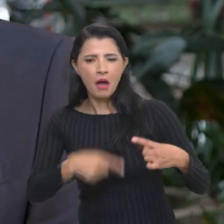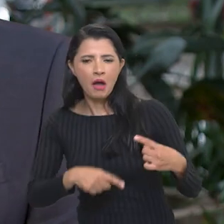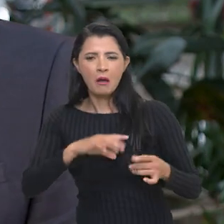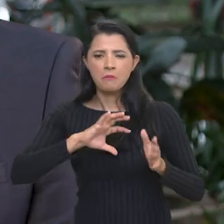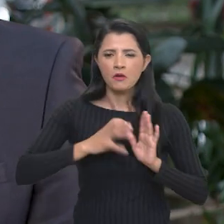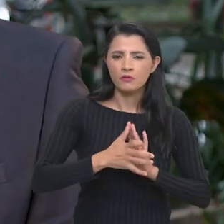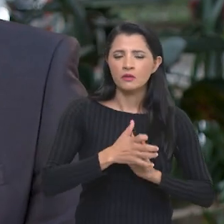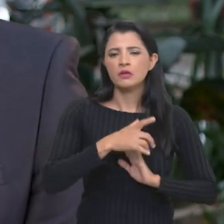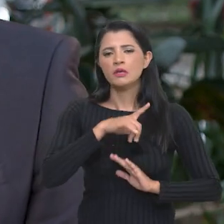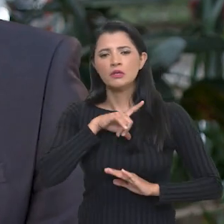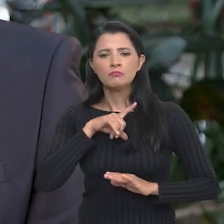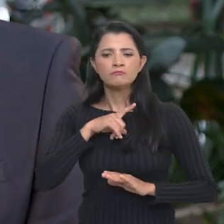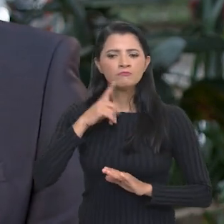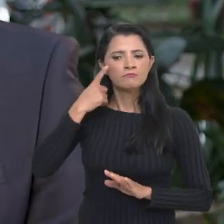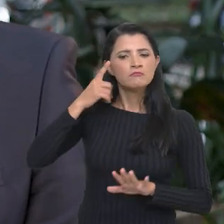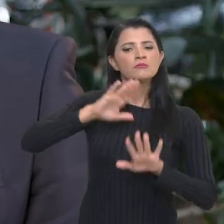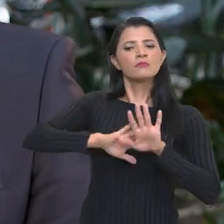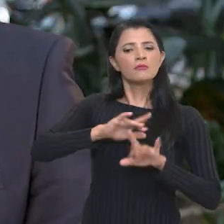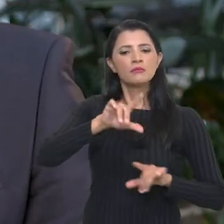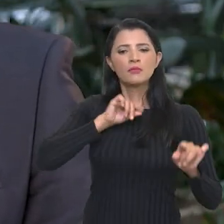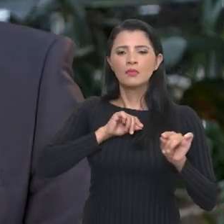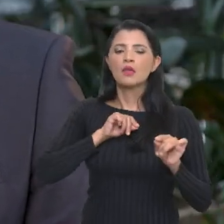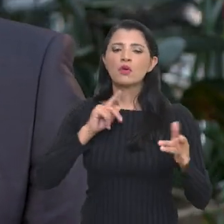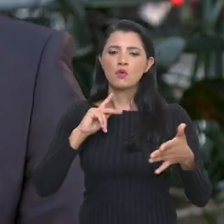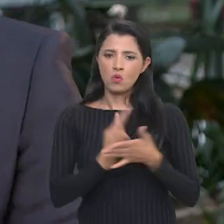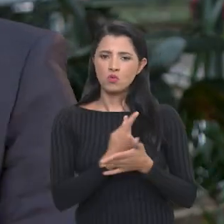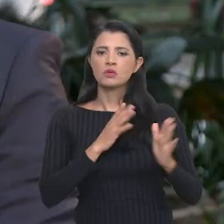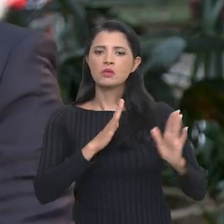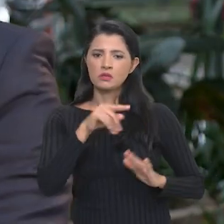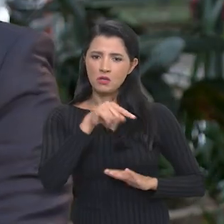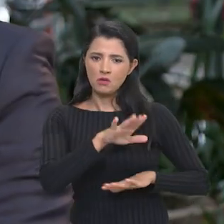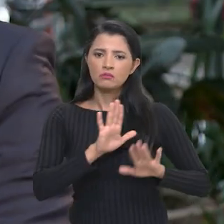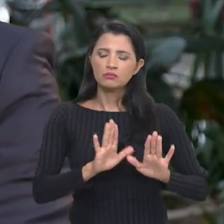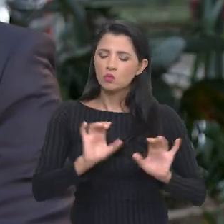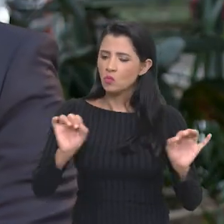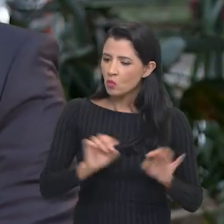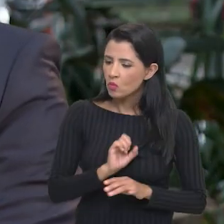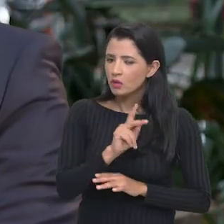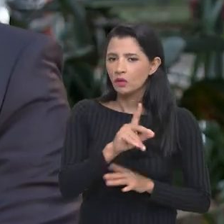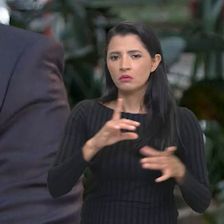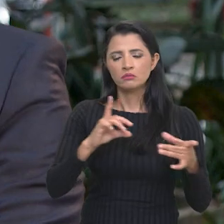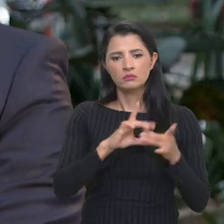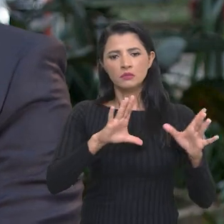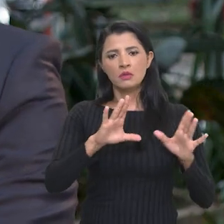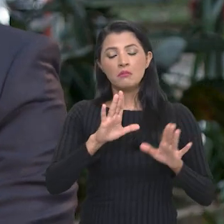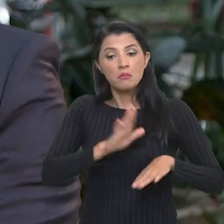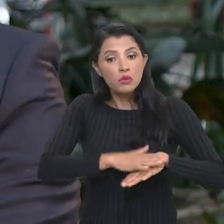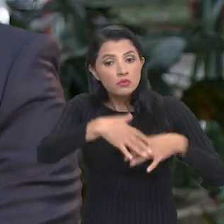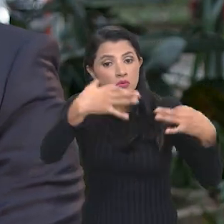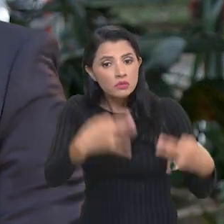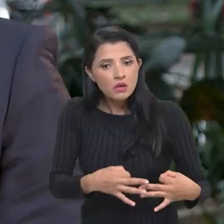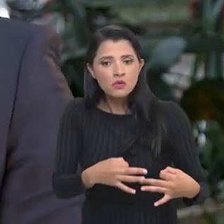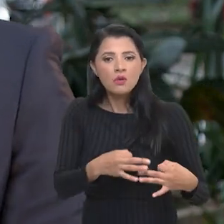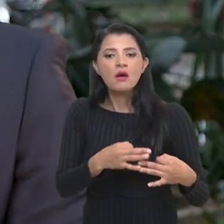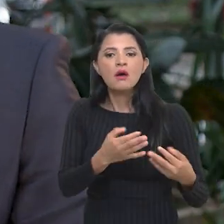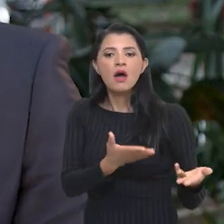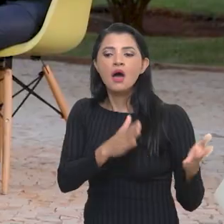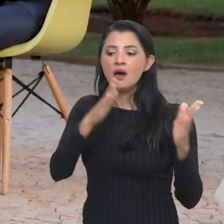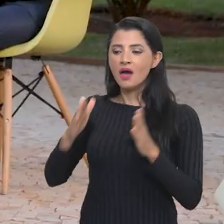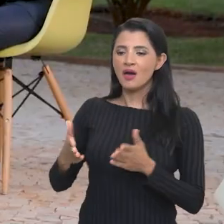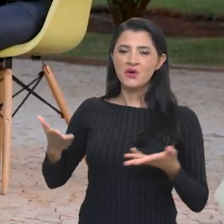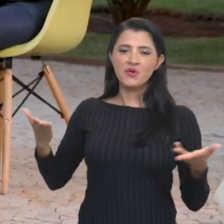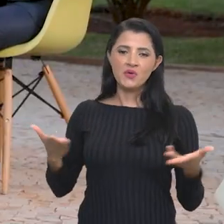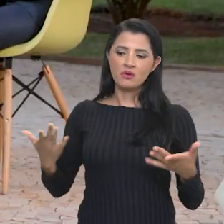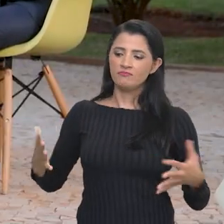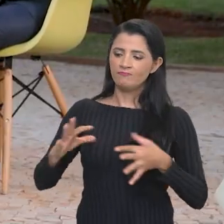política, de partidos, de preferência ideológica, ela tem que acontecer, faz parte da nossa democracia, mas é no momento certo. Agora o